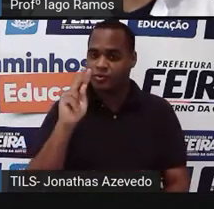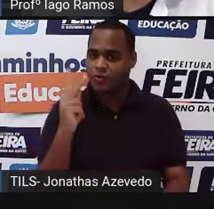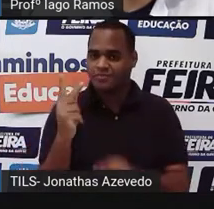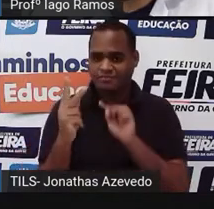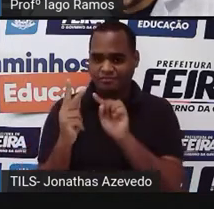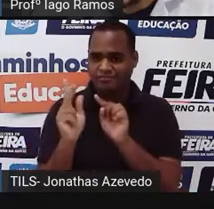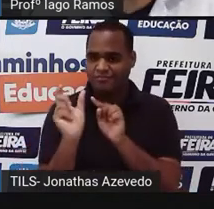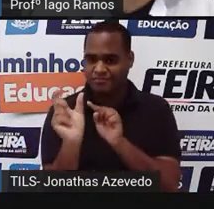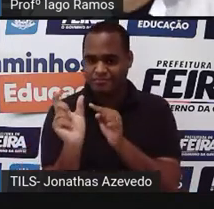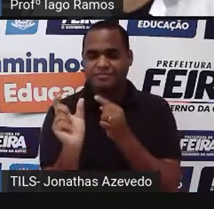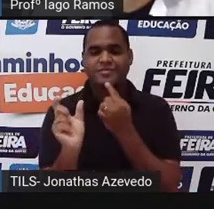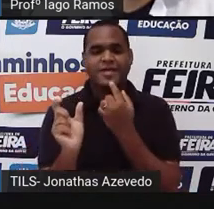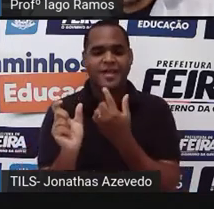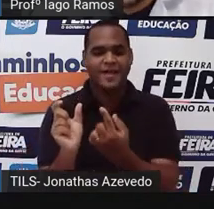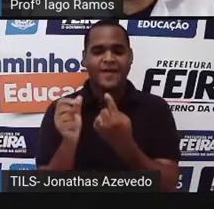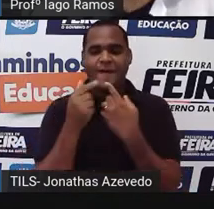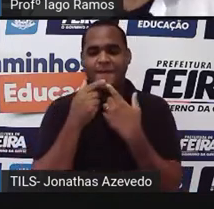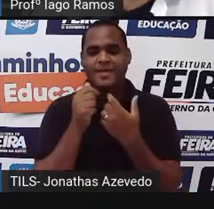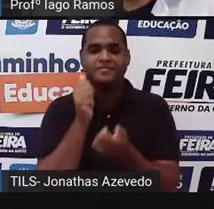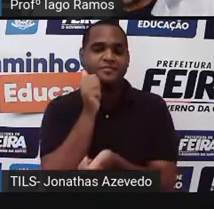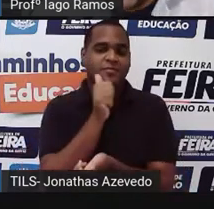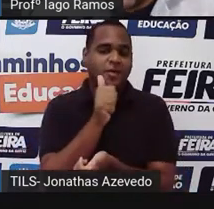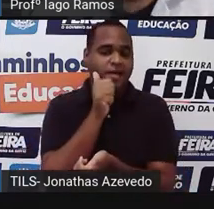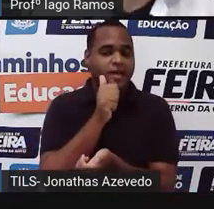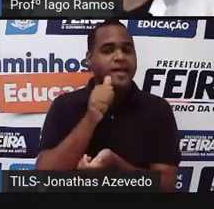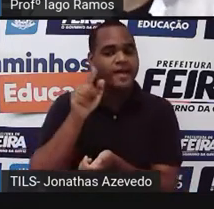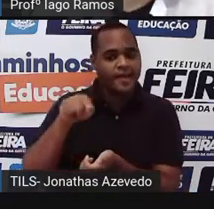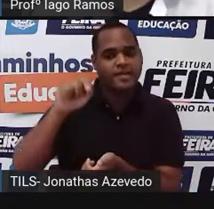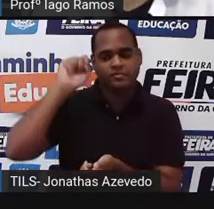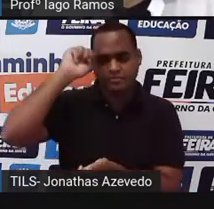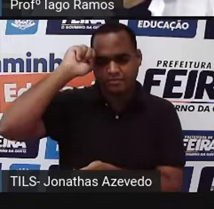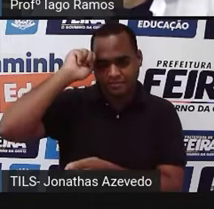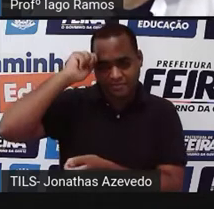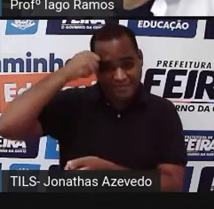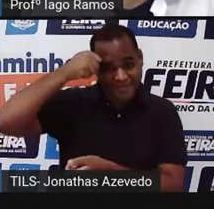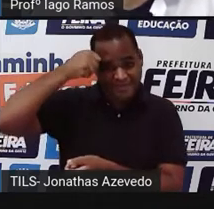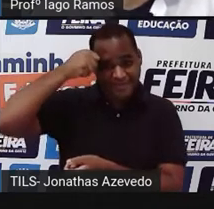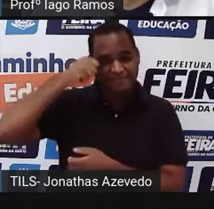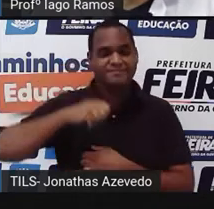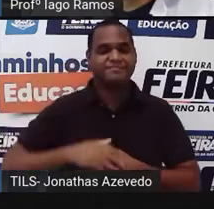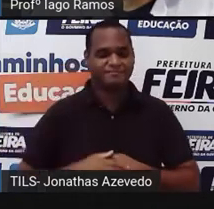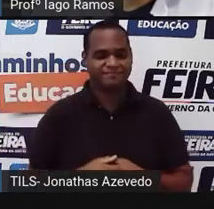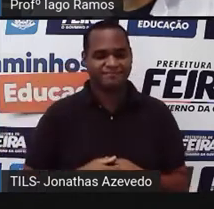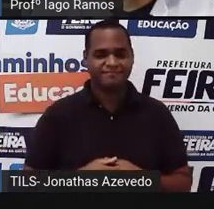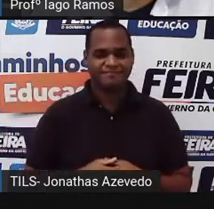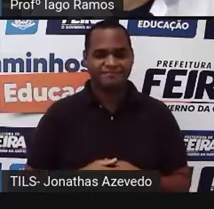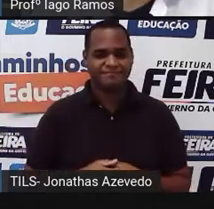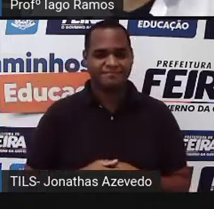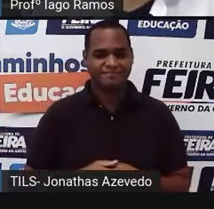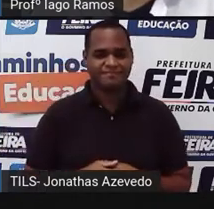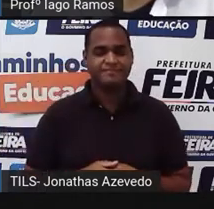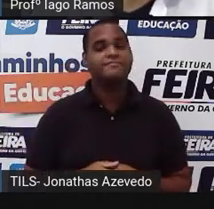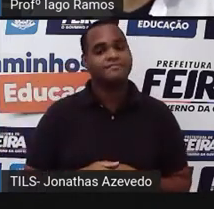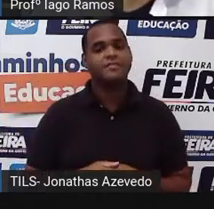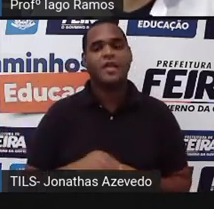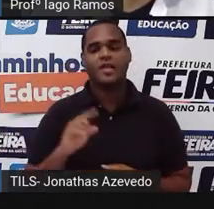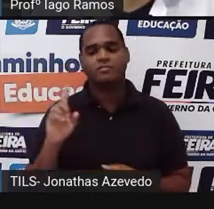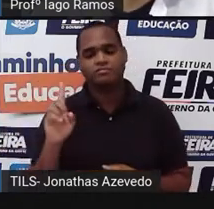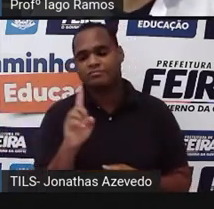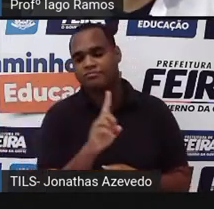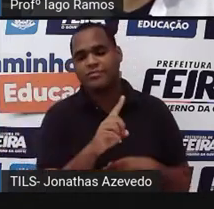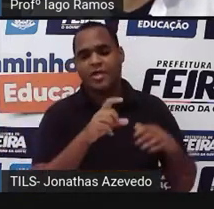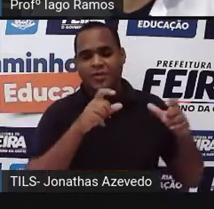Então, Catherine, mulher negra, tá? Ela chega nessa agência